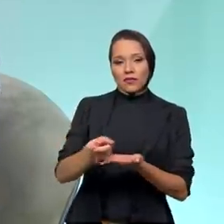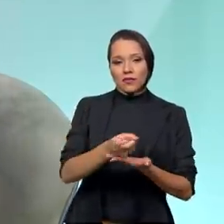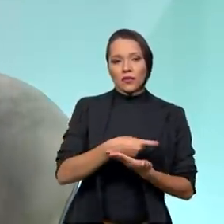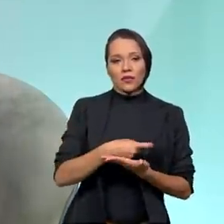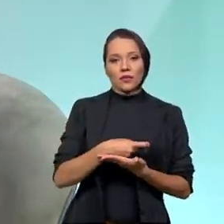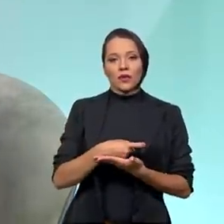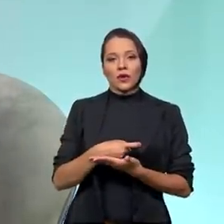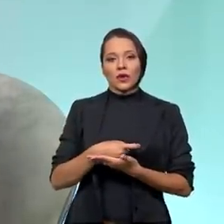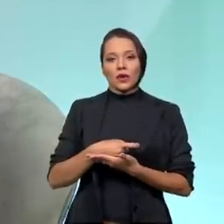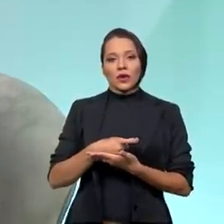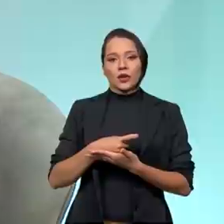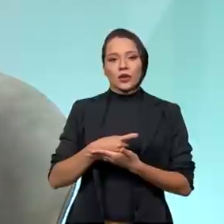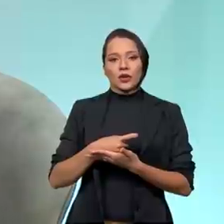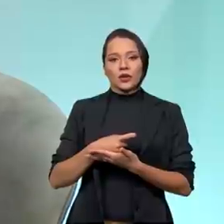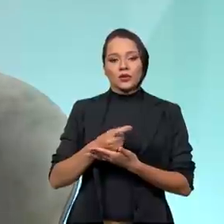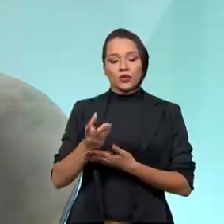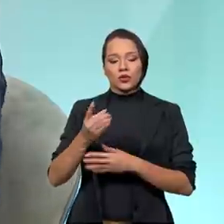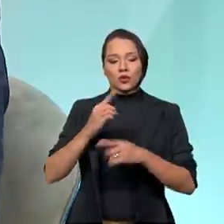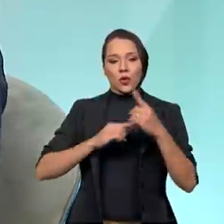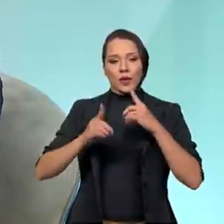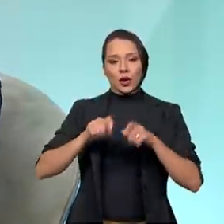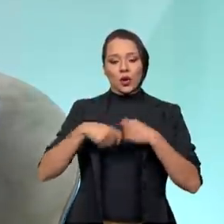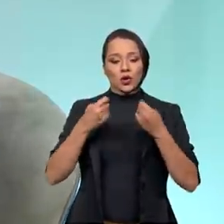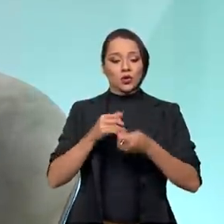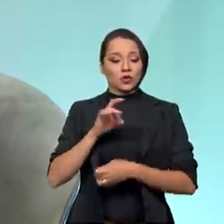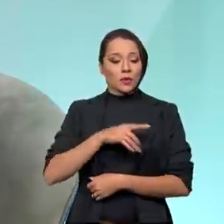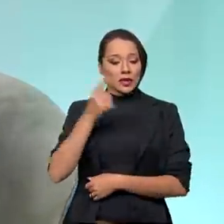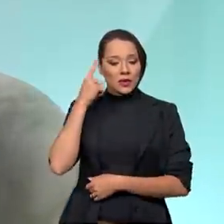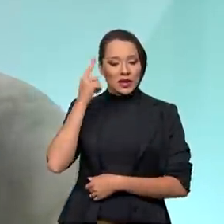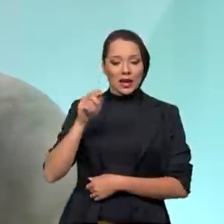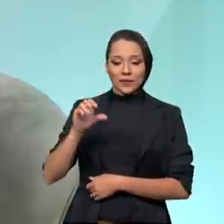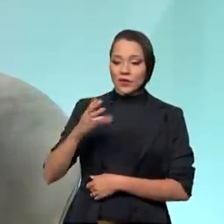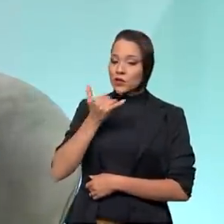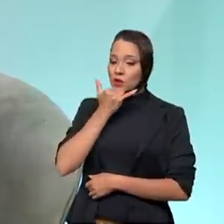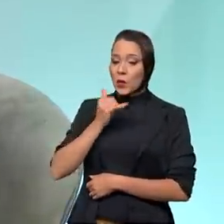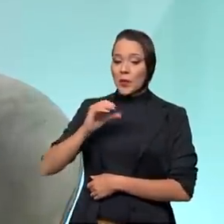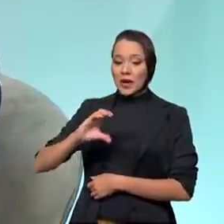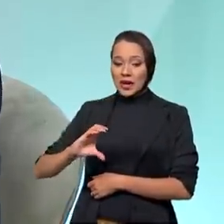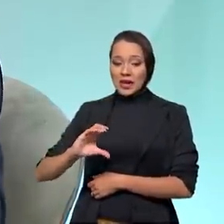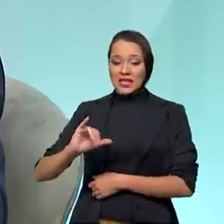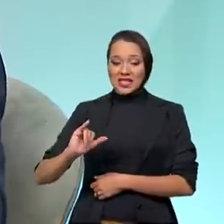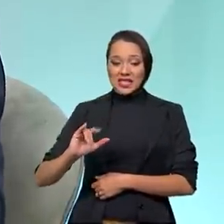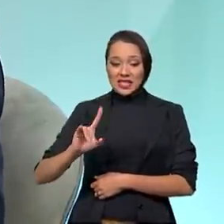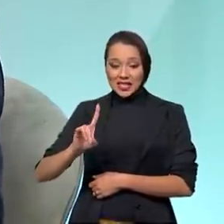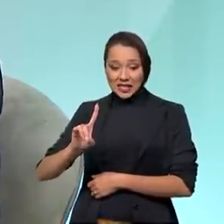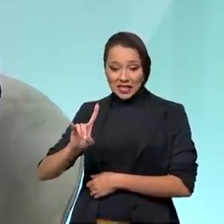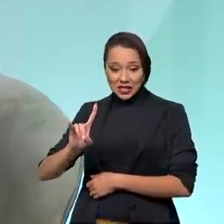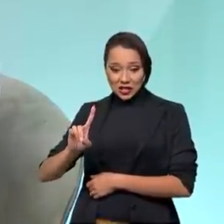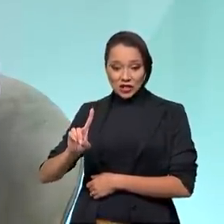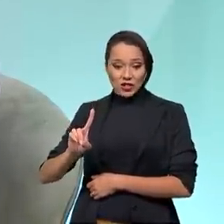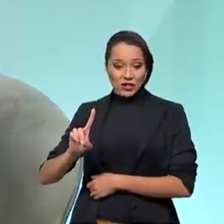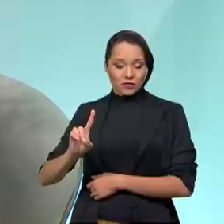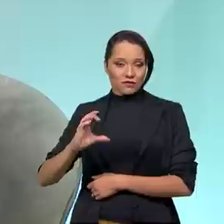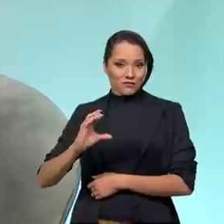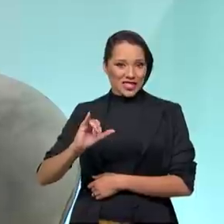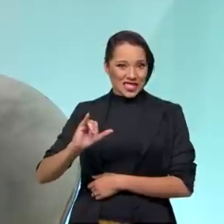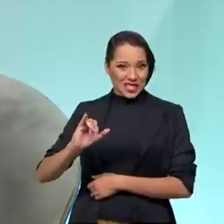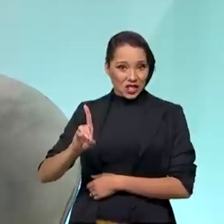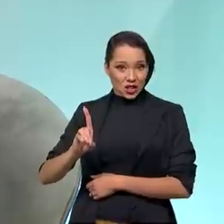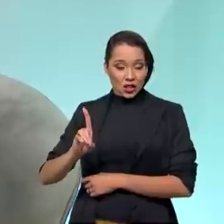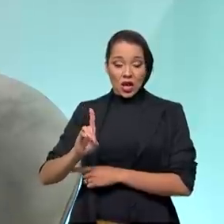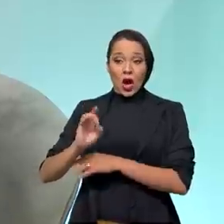intervenção no domínio econômico. Para nós termos uma ideia, a CID hoje, em todos os combustíveis, ela está